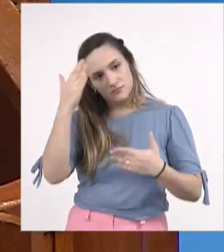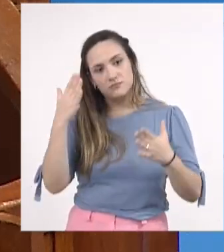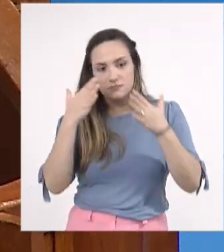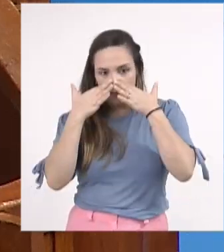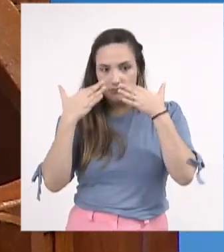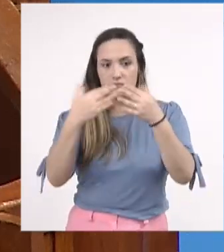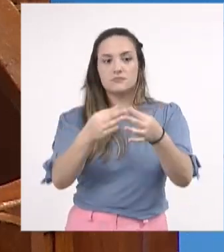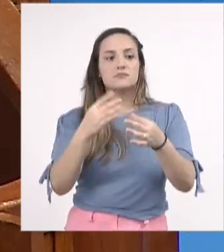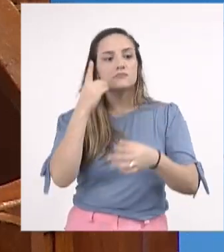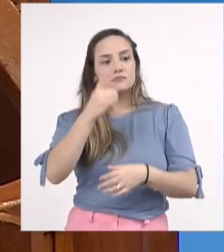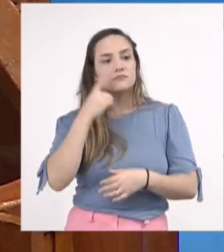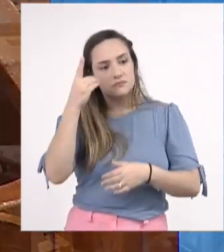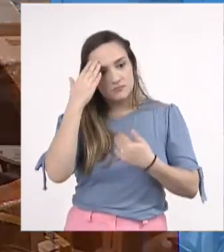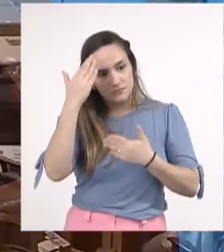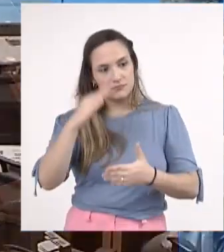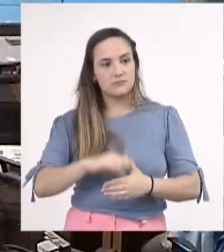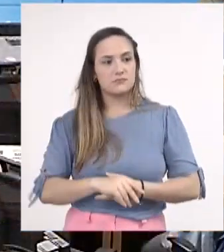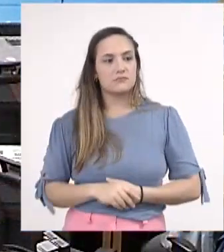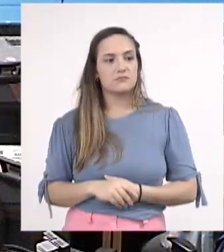atenção dos nobres pares. Obrigado.